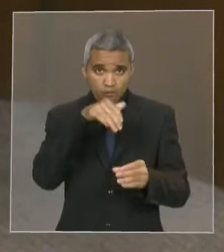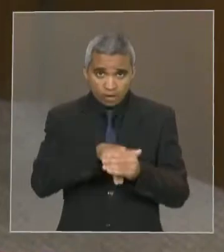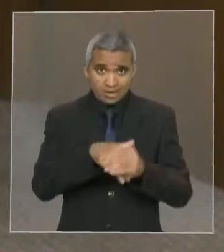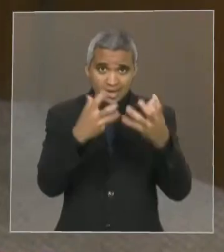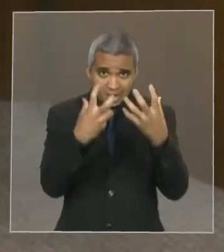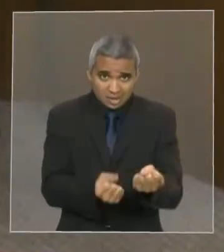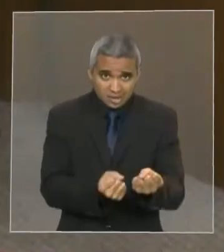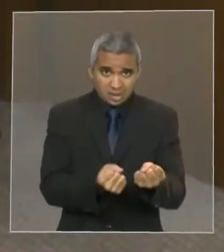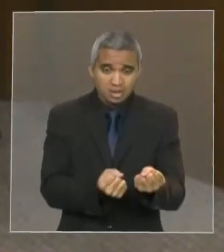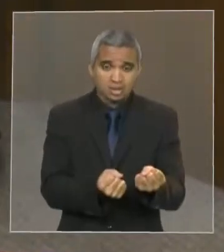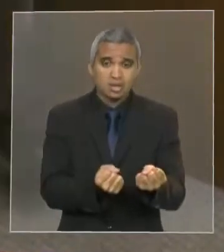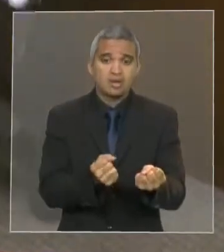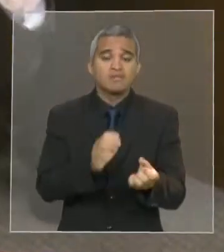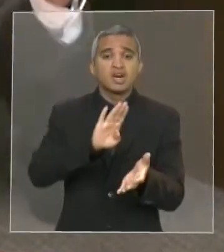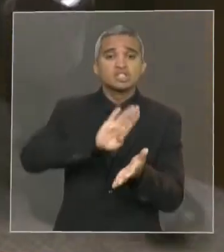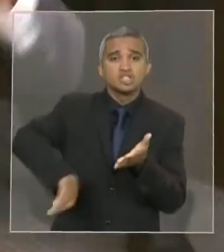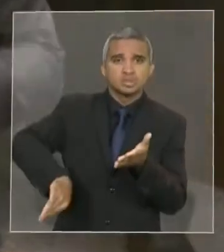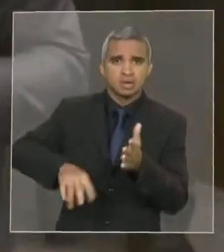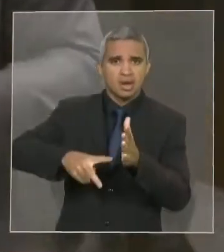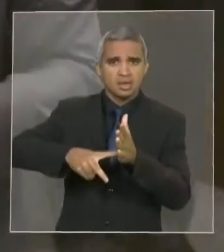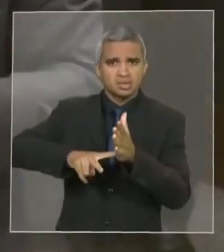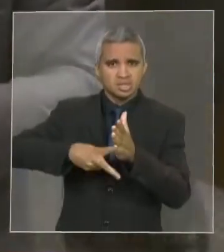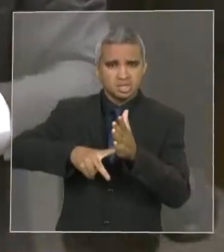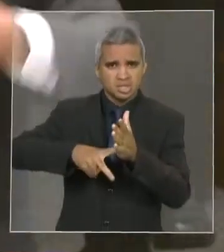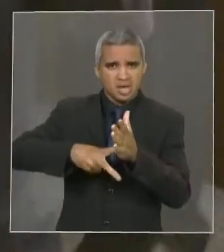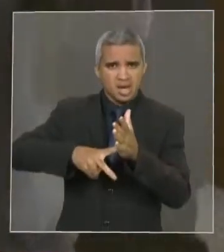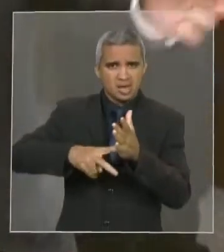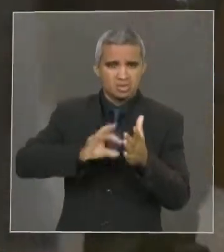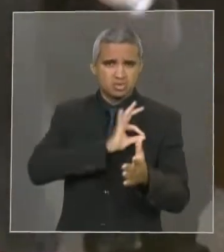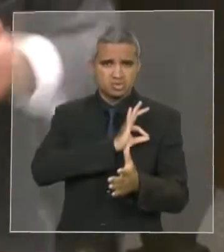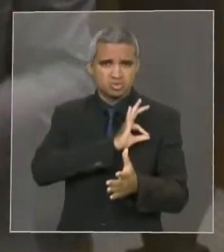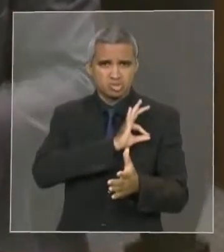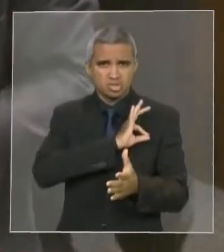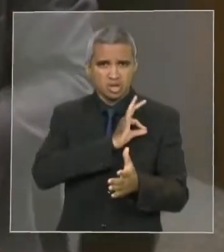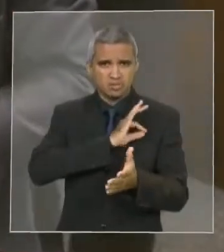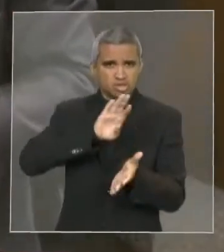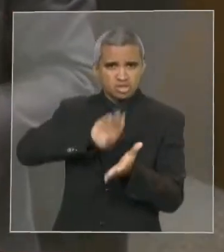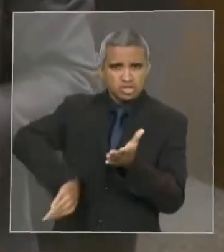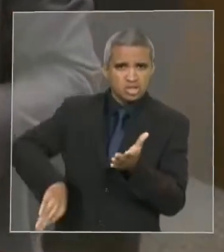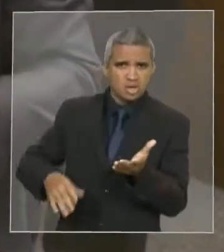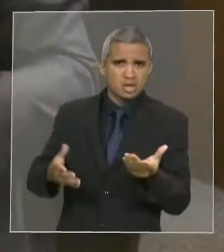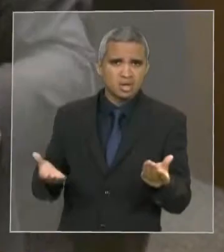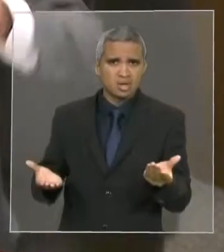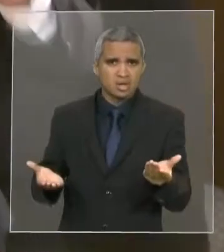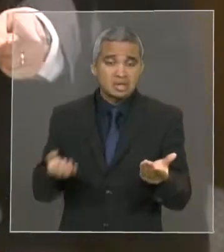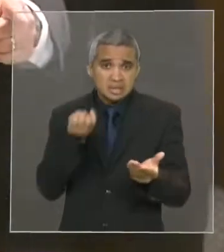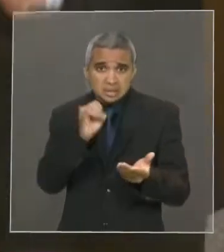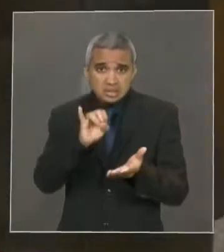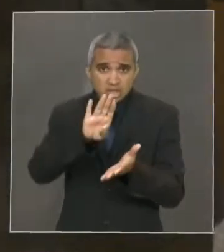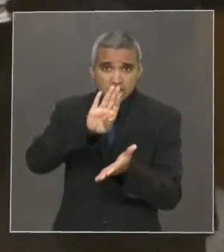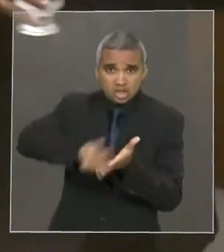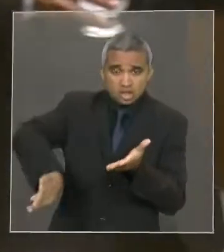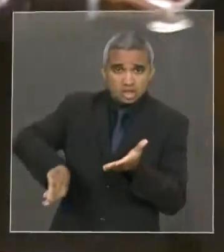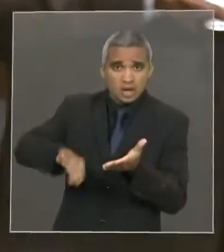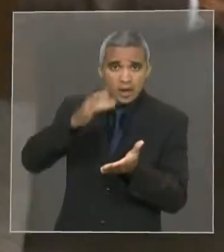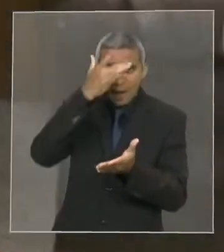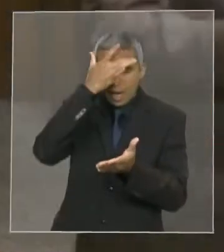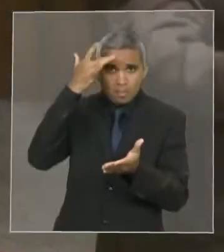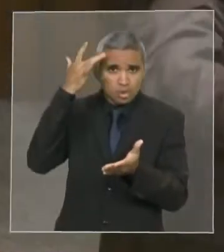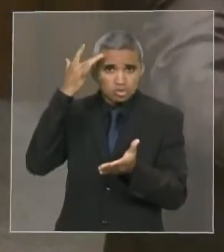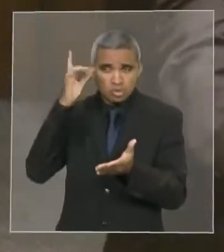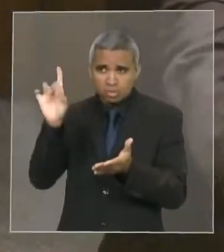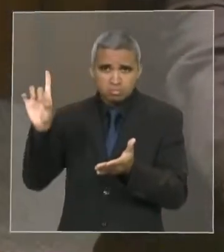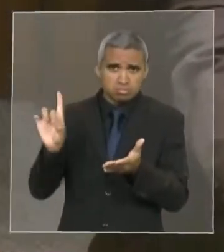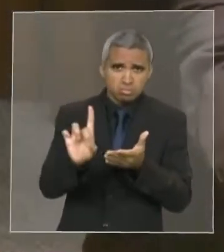retirarmos o representante do sindicato dos policiais do conselho da polícia, se nós retirarmos aquele que está no fronte,